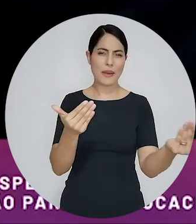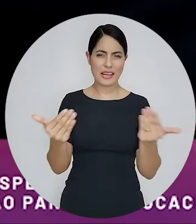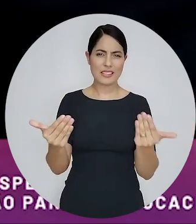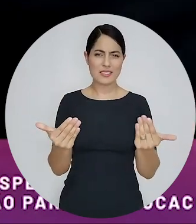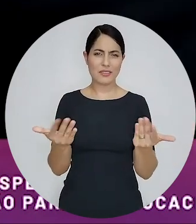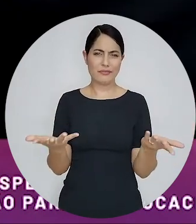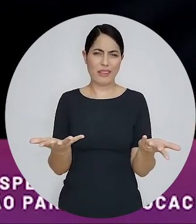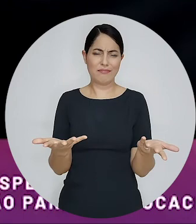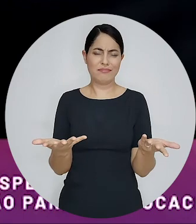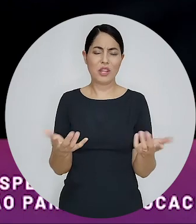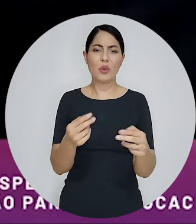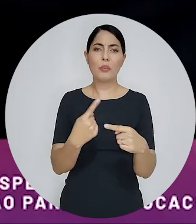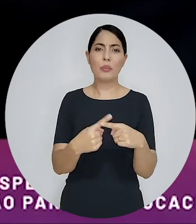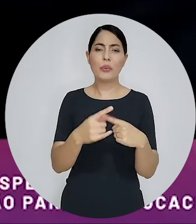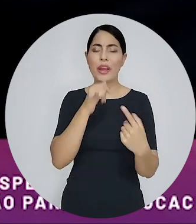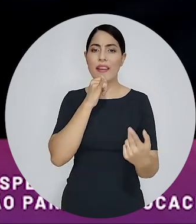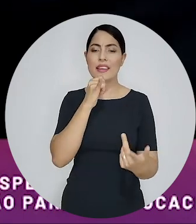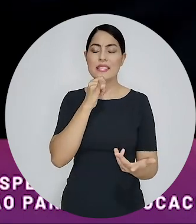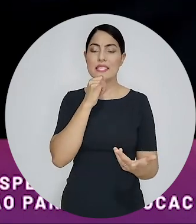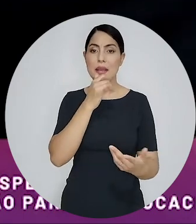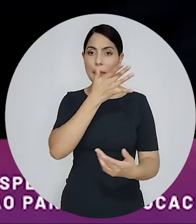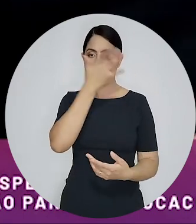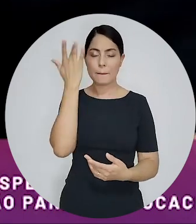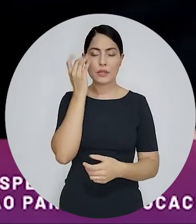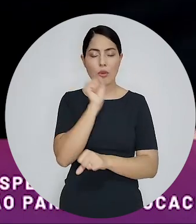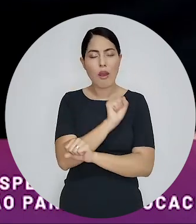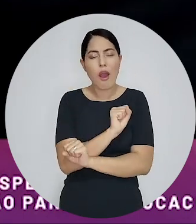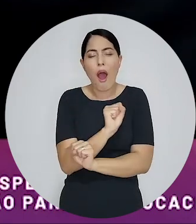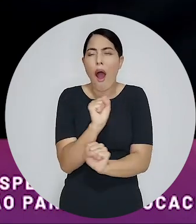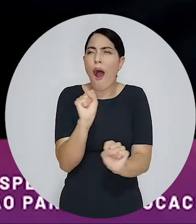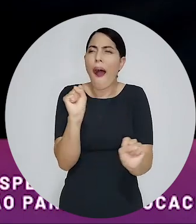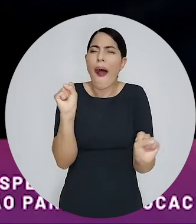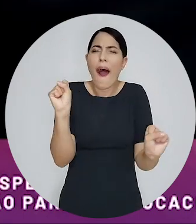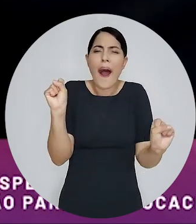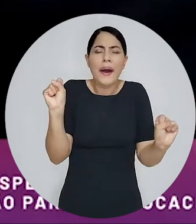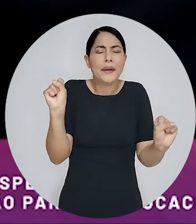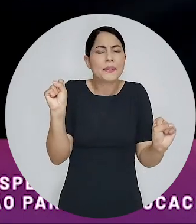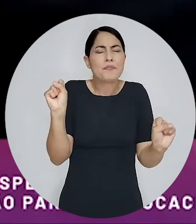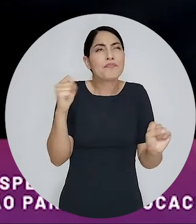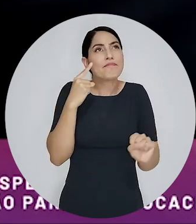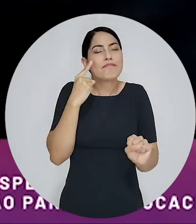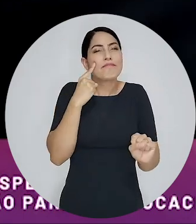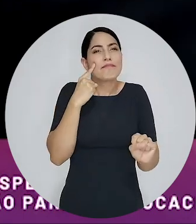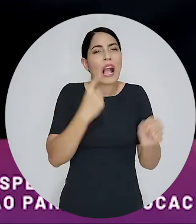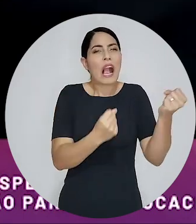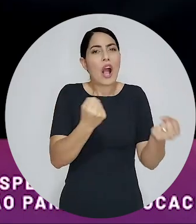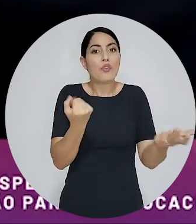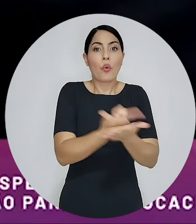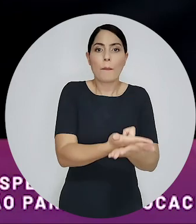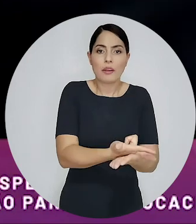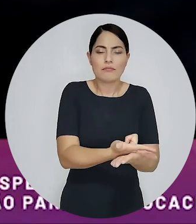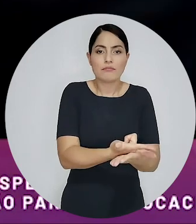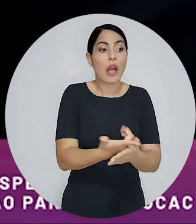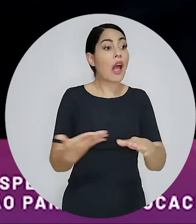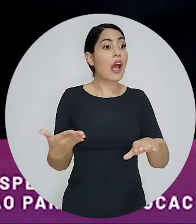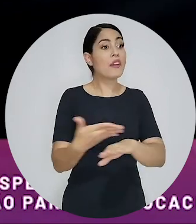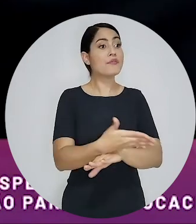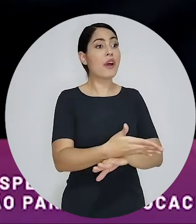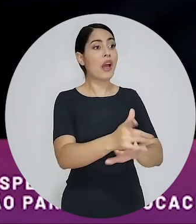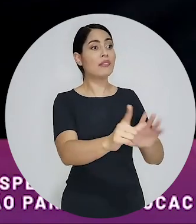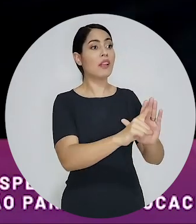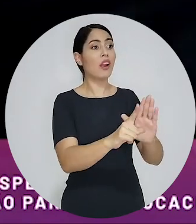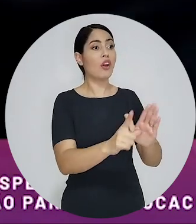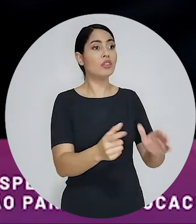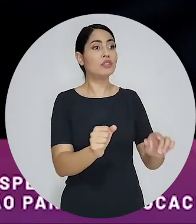até grosseiro mas verdadeiro é o caso da pessoa que acorda pensando acho que eu vou comprar um carro ele